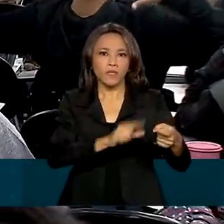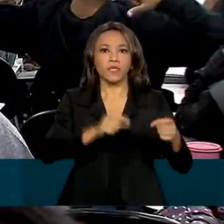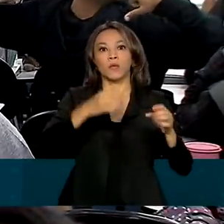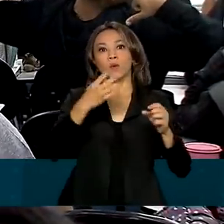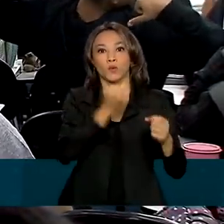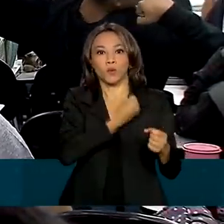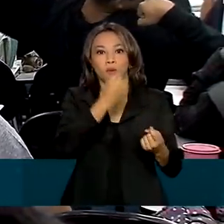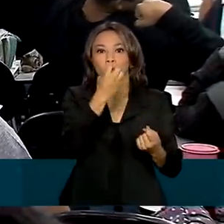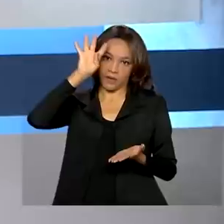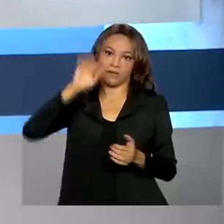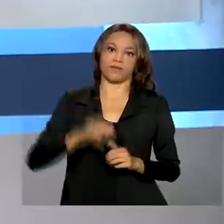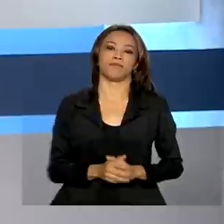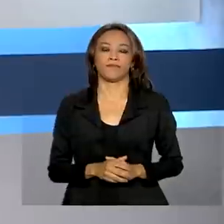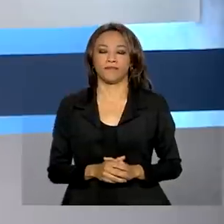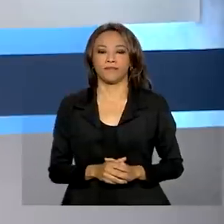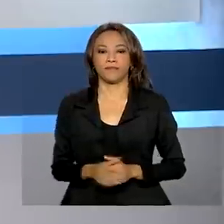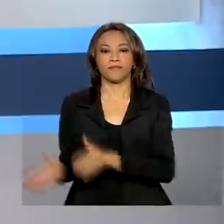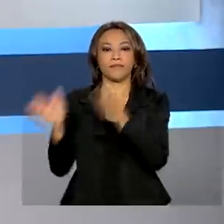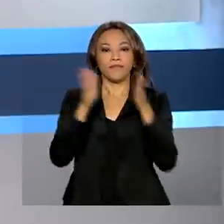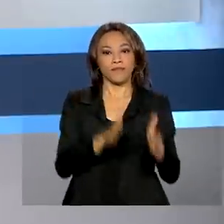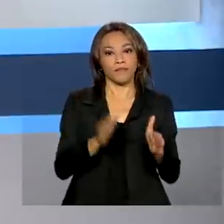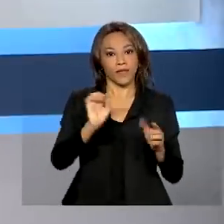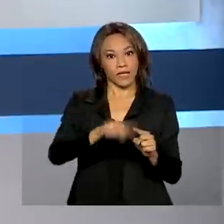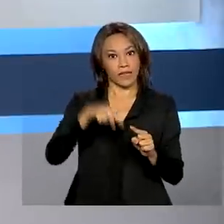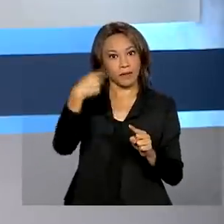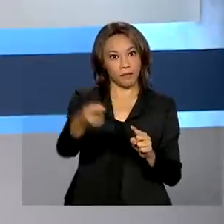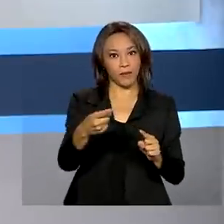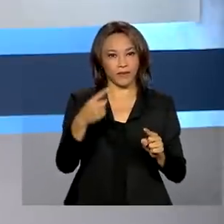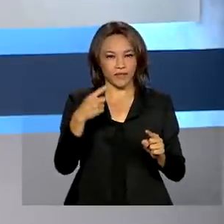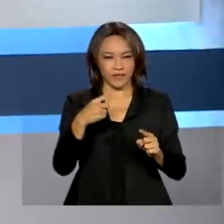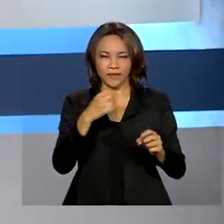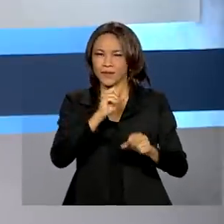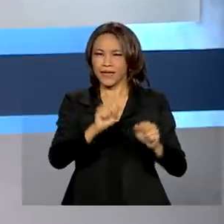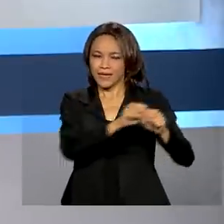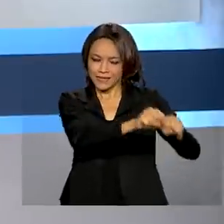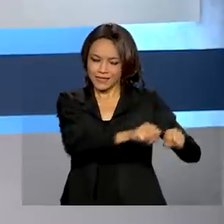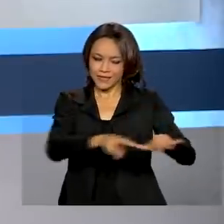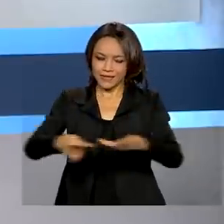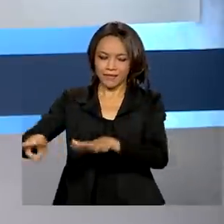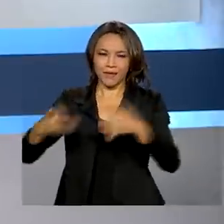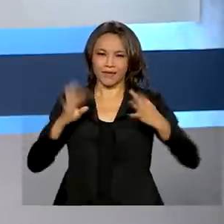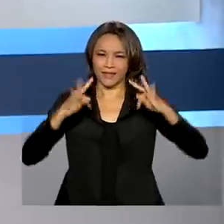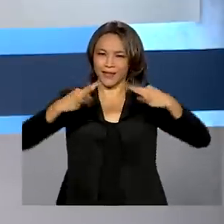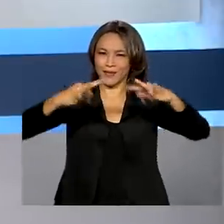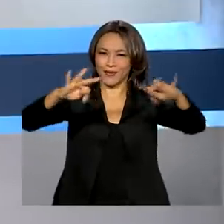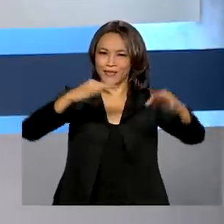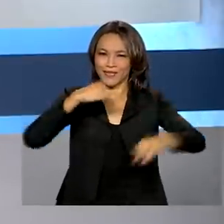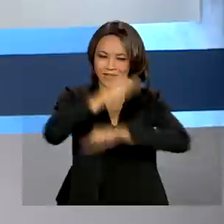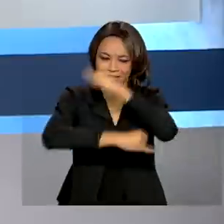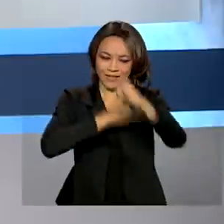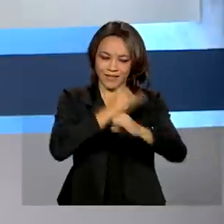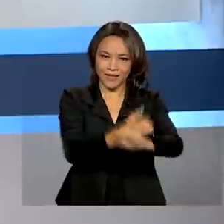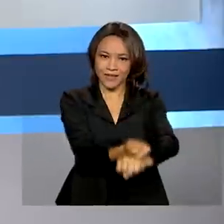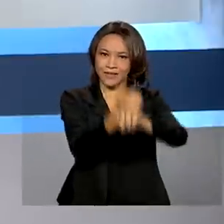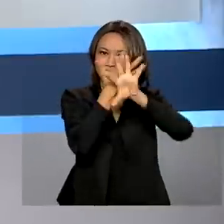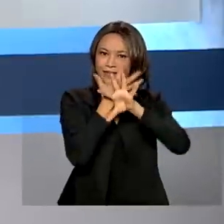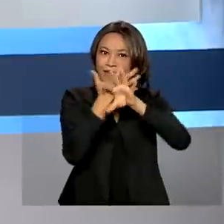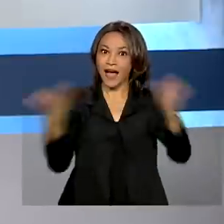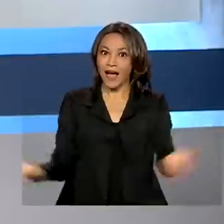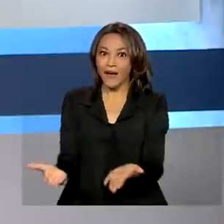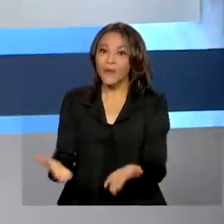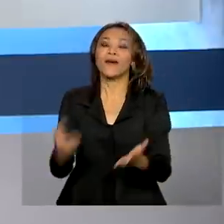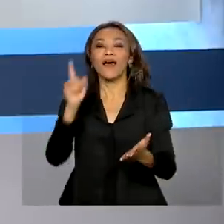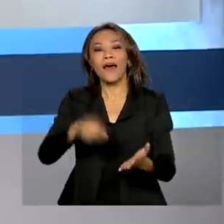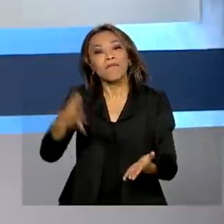4 e 5. Depois da versão virtual da Semana Nacional de Ciência e Tecnologia em outubro, agora é a vez da edição